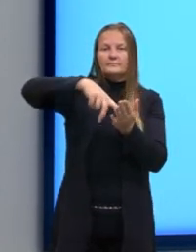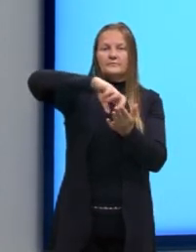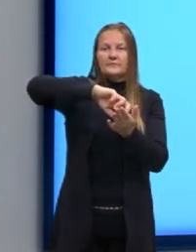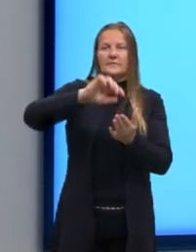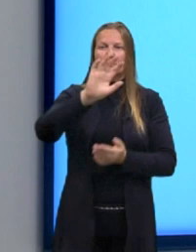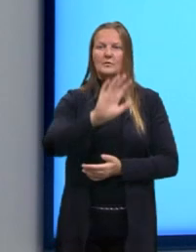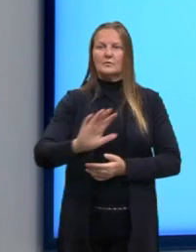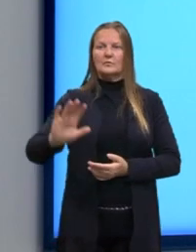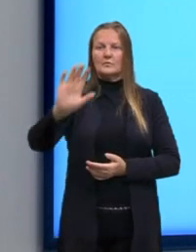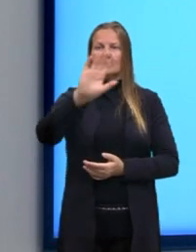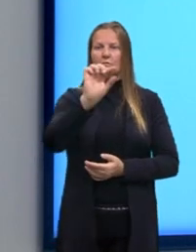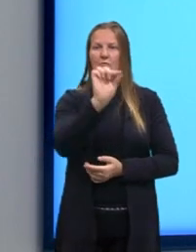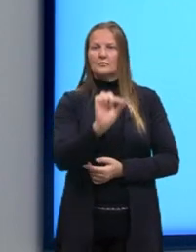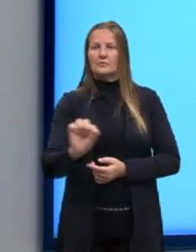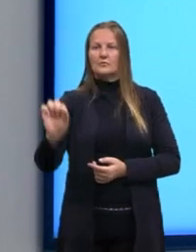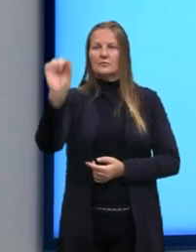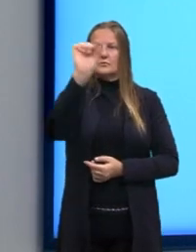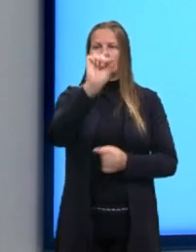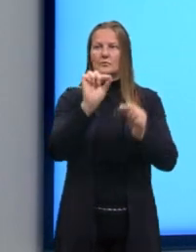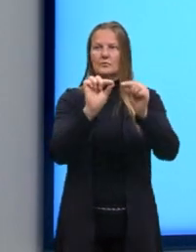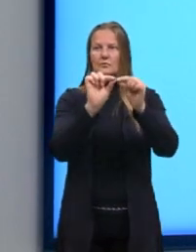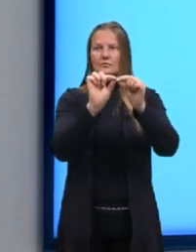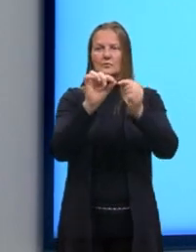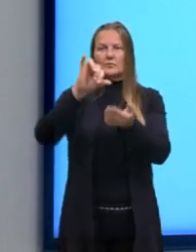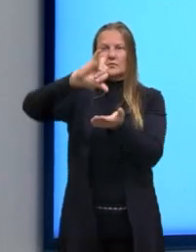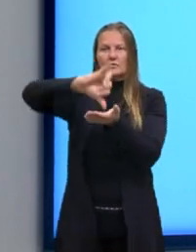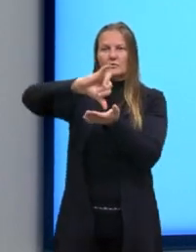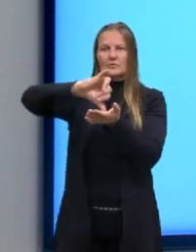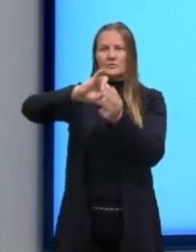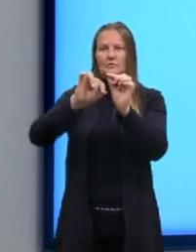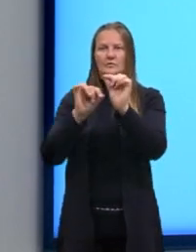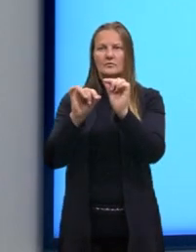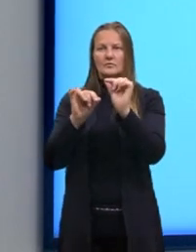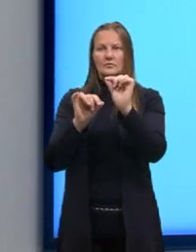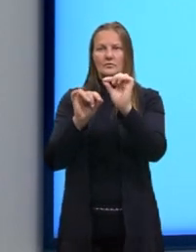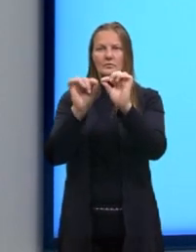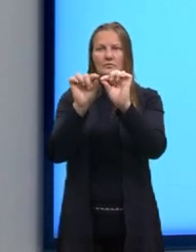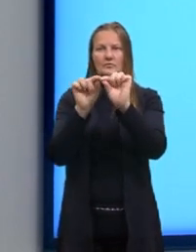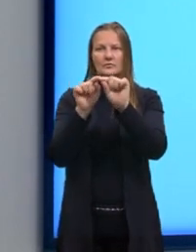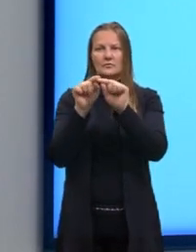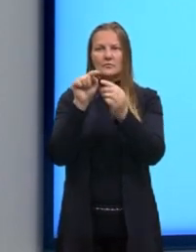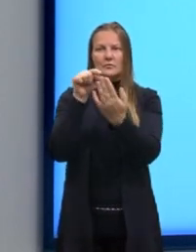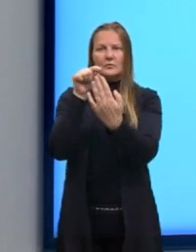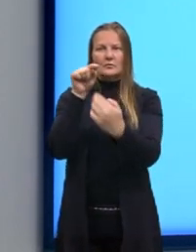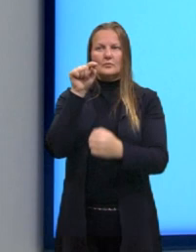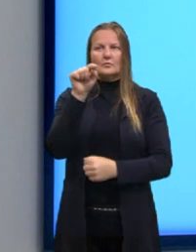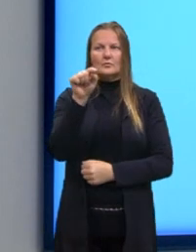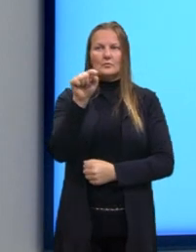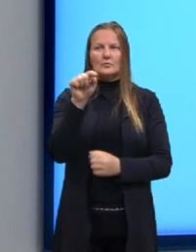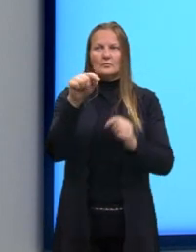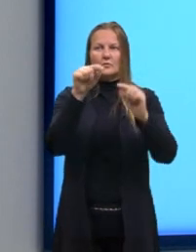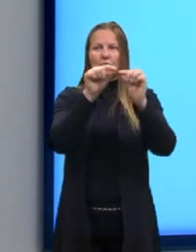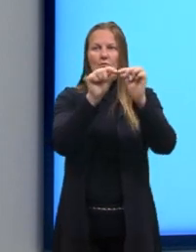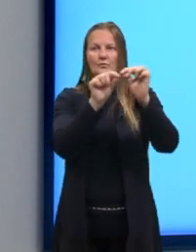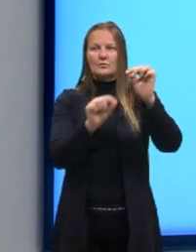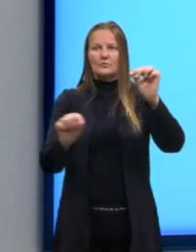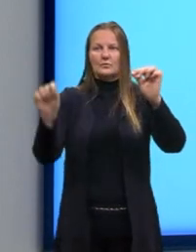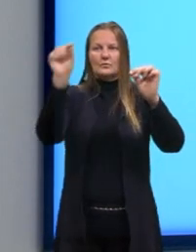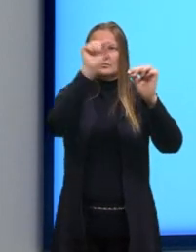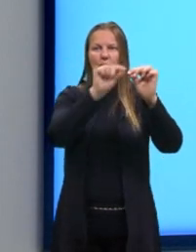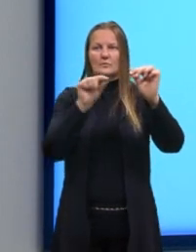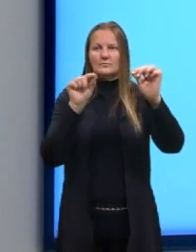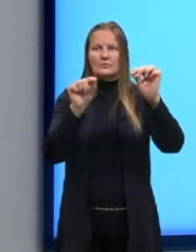O que nós temos, então? Um ponto central. Esse ponto central, por vezes, ele vai estar representado como o